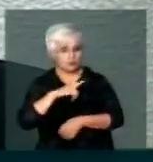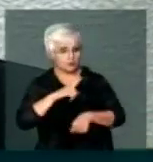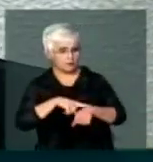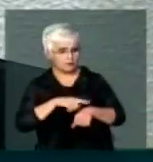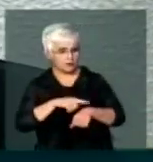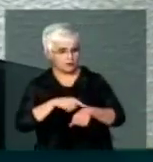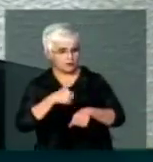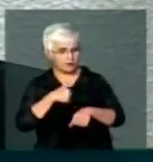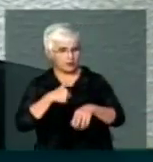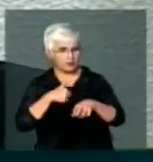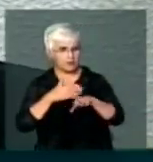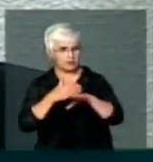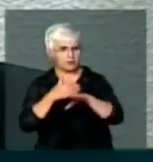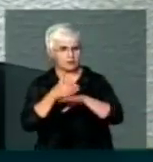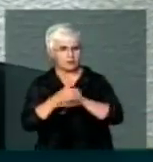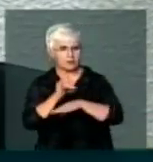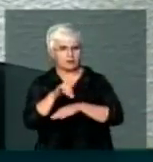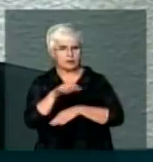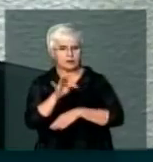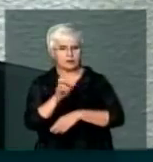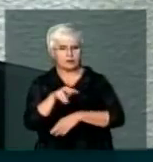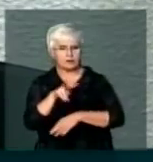que período que vossa senhoria teve esse passaporte diplomático?